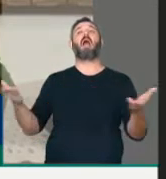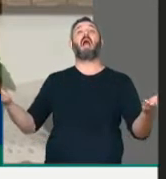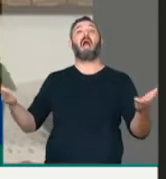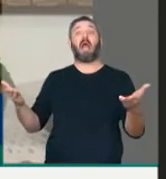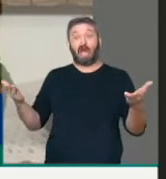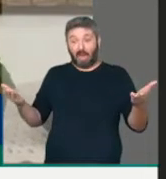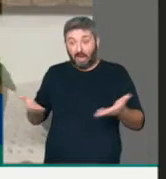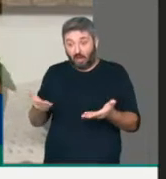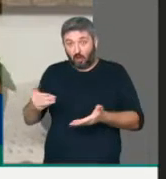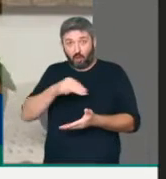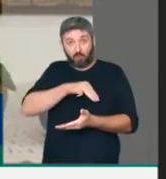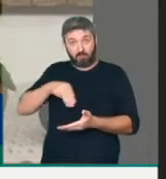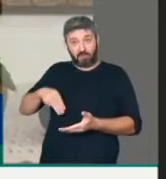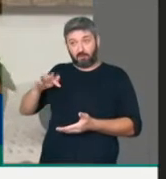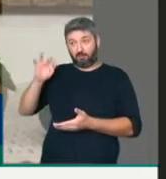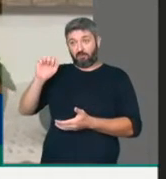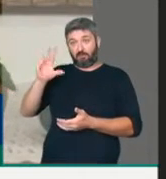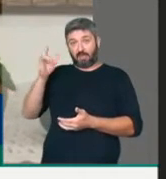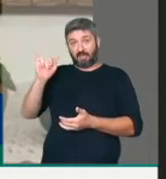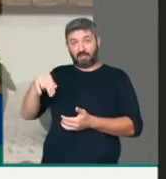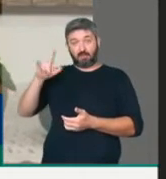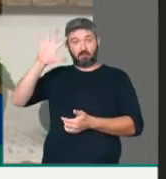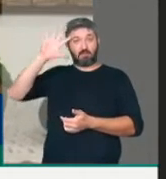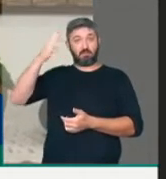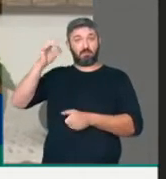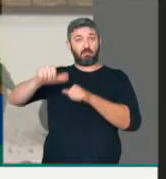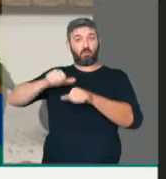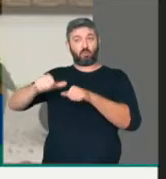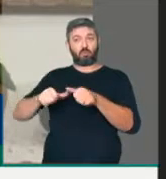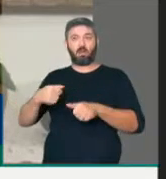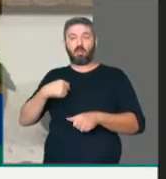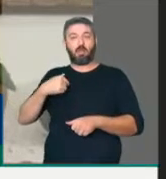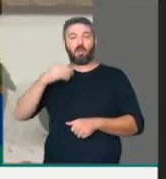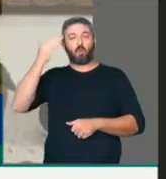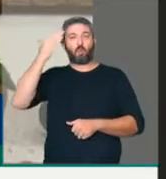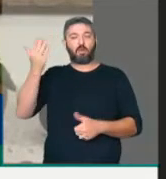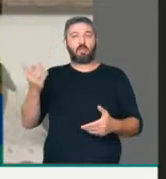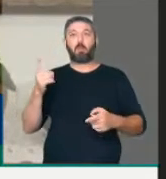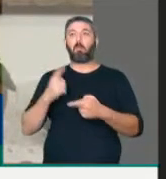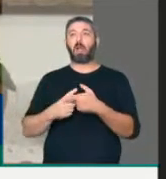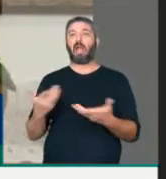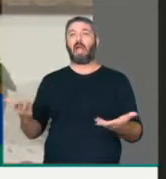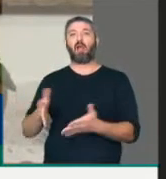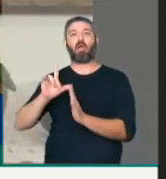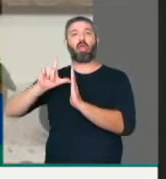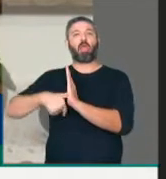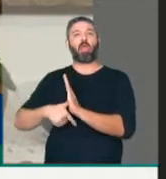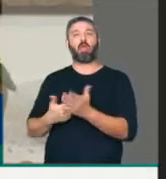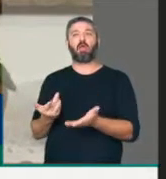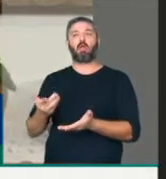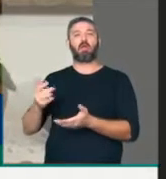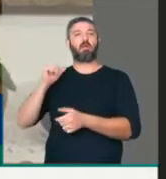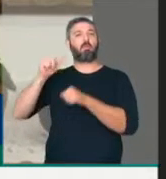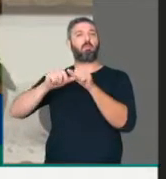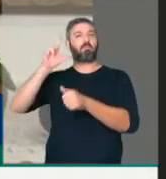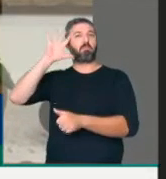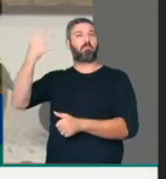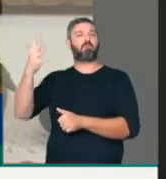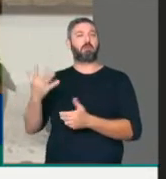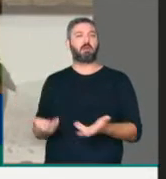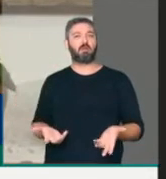posição? É muito difícil entender essa mudança de posição do ministro, do